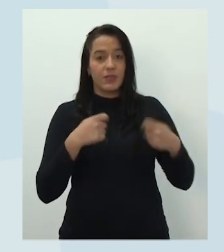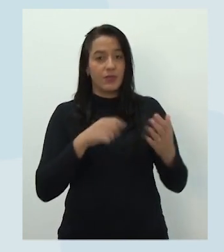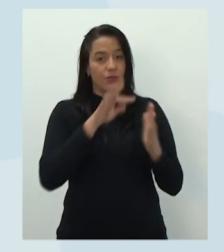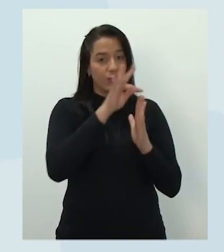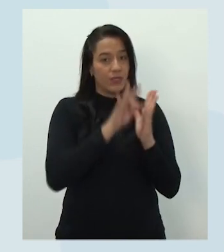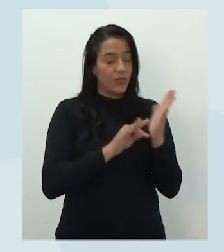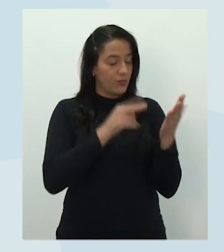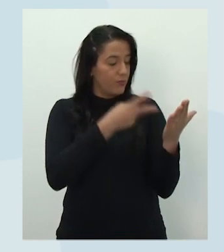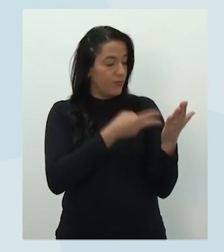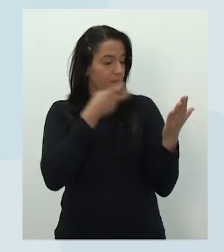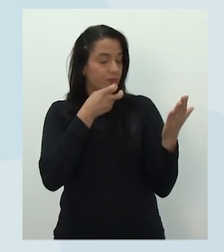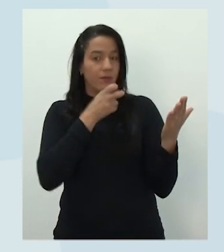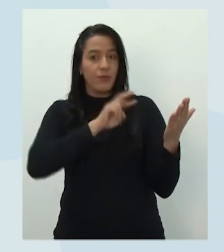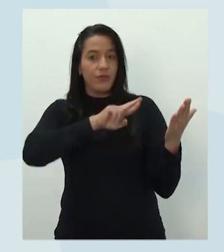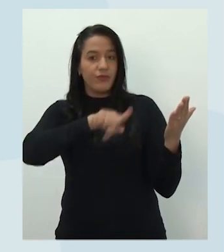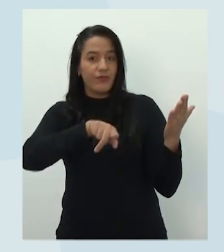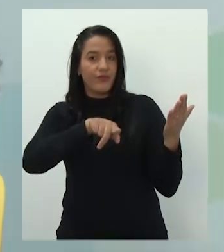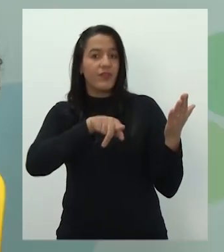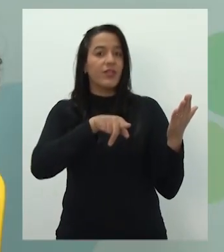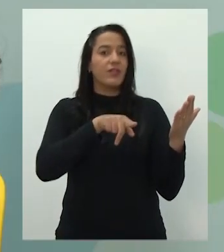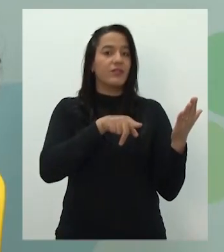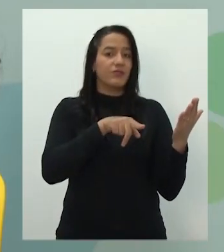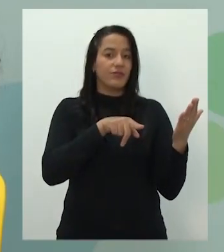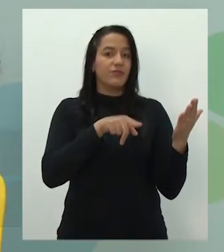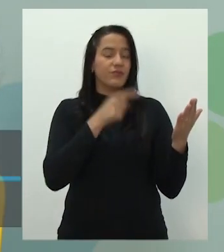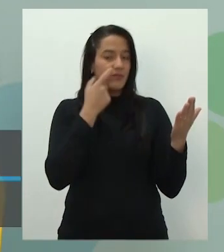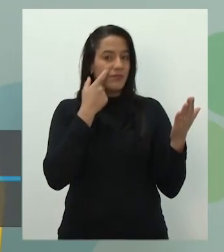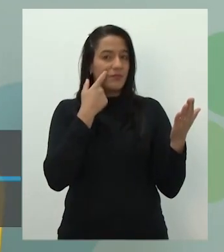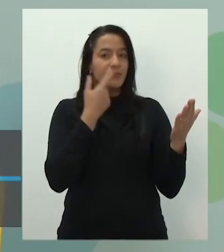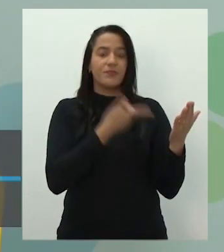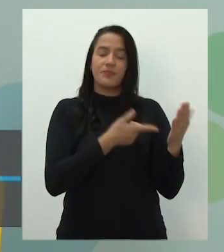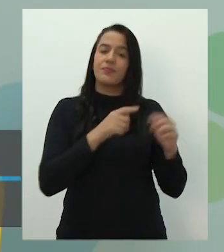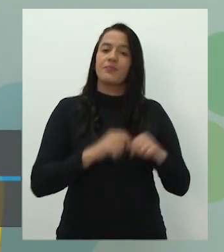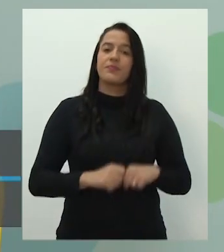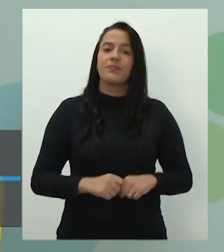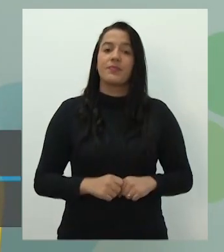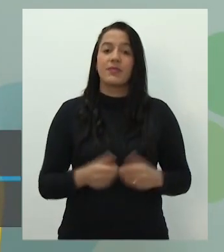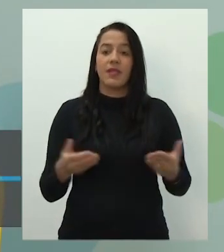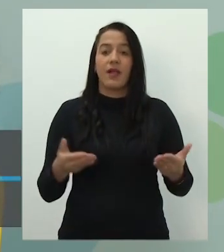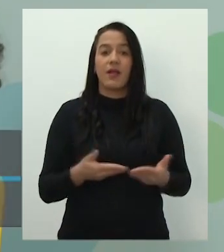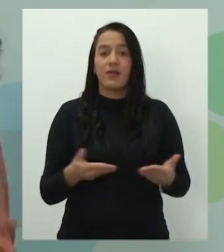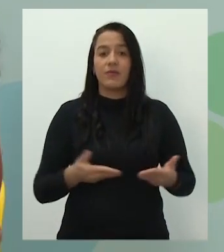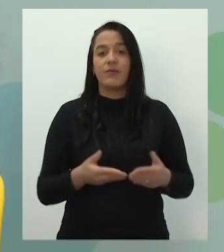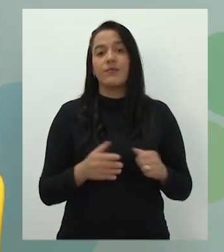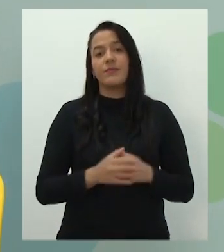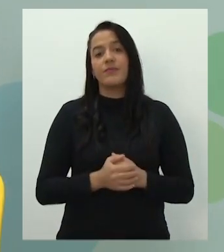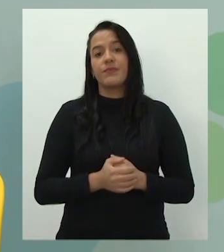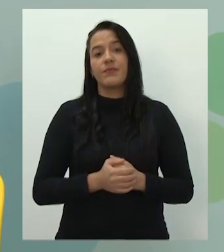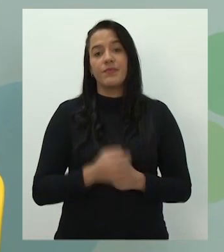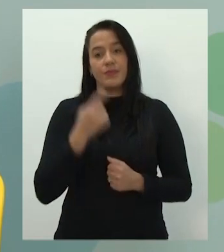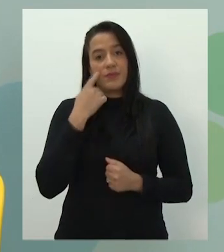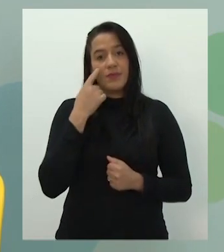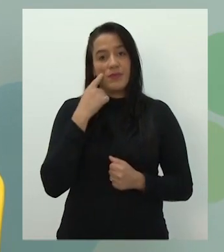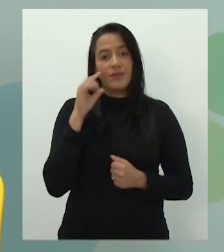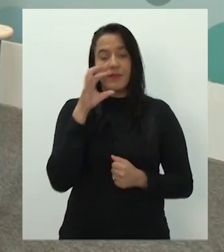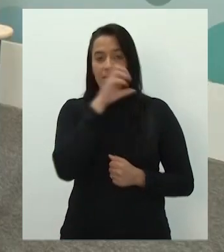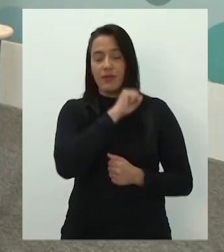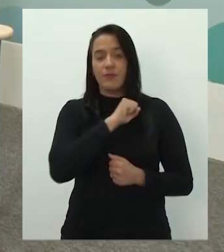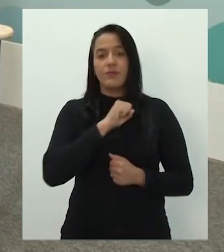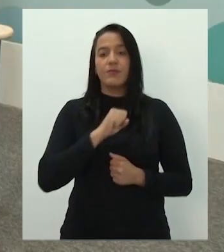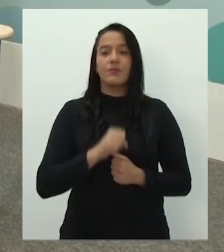tipologia e gênero textual. Tá bom, aluno? Eu já vou começar com uma colhida aqui para vocês. Já está aberto, Mauro?